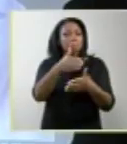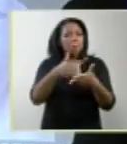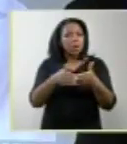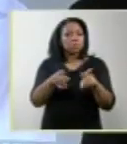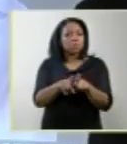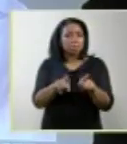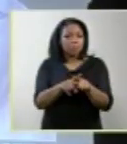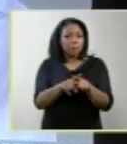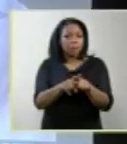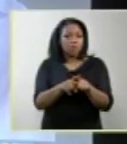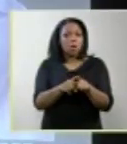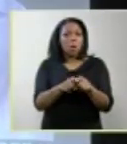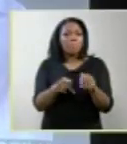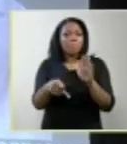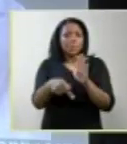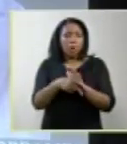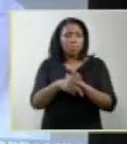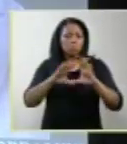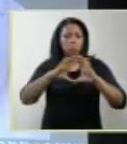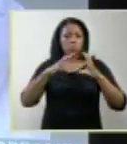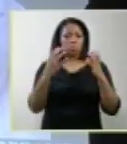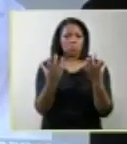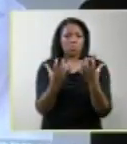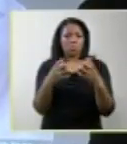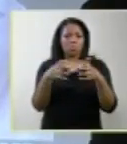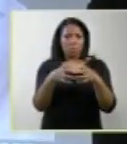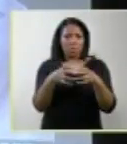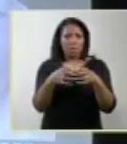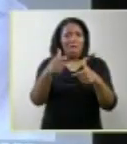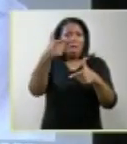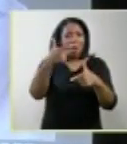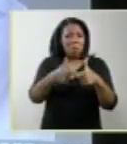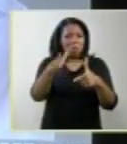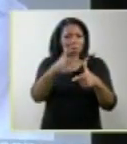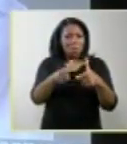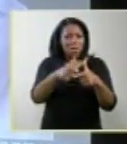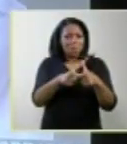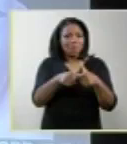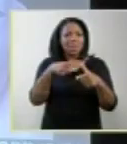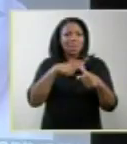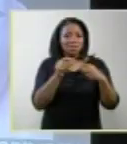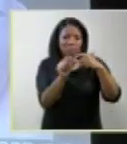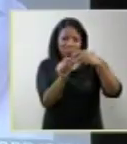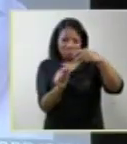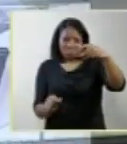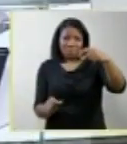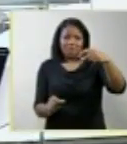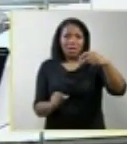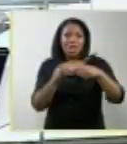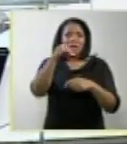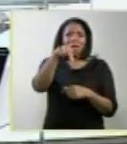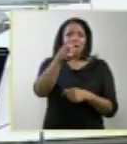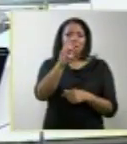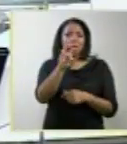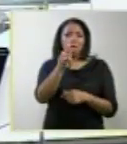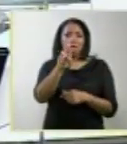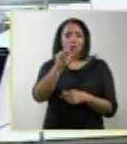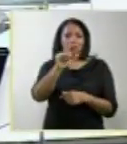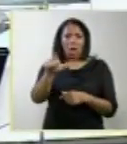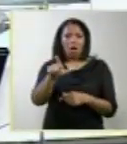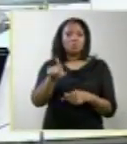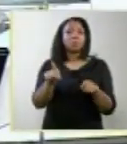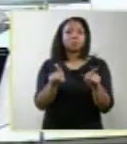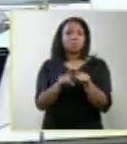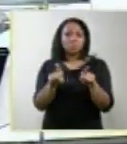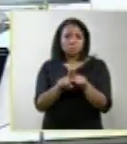ou total do crânio. É o defeito do tubo neural mais frequente. A incidência na população mundial,